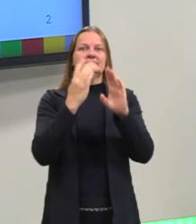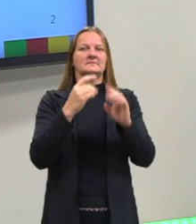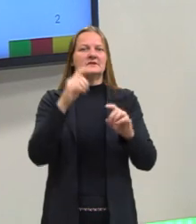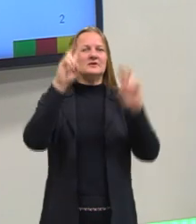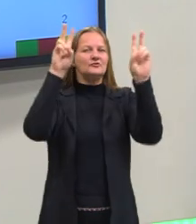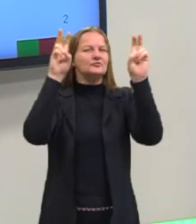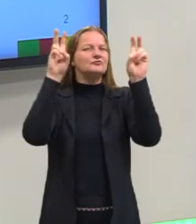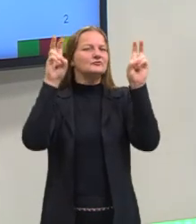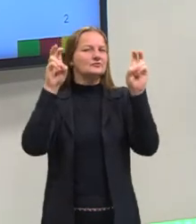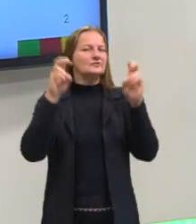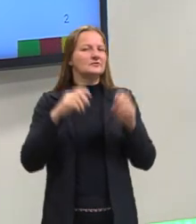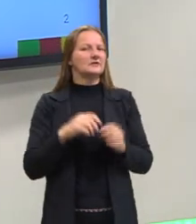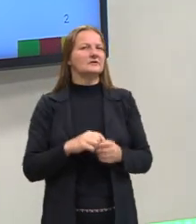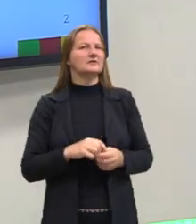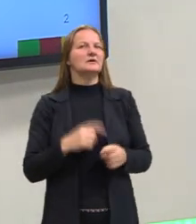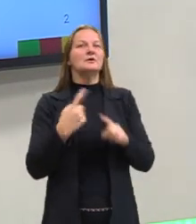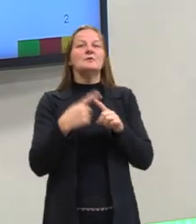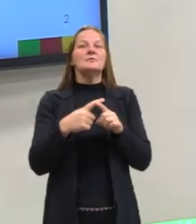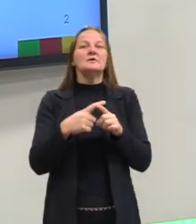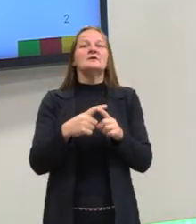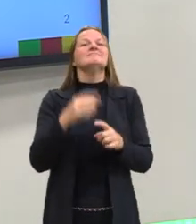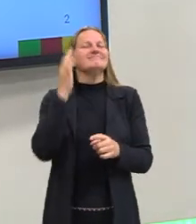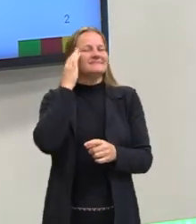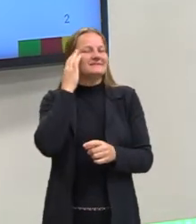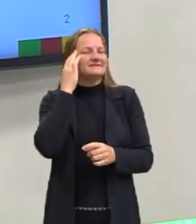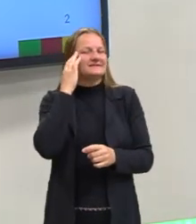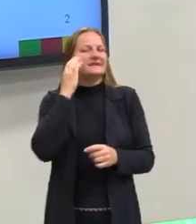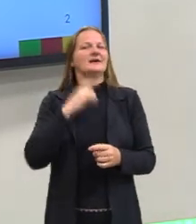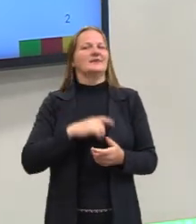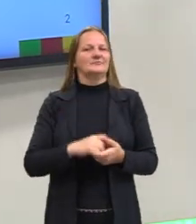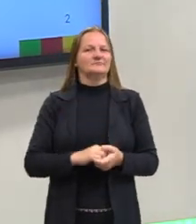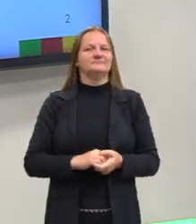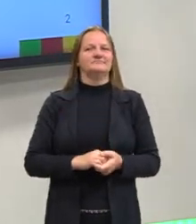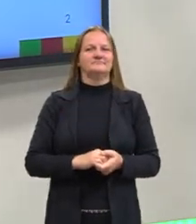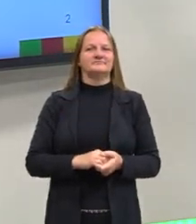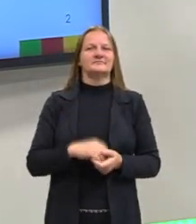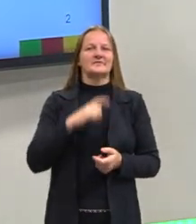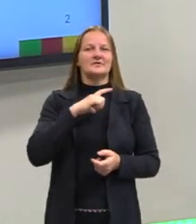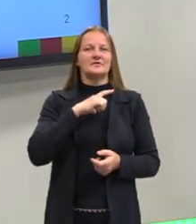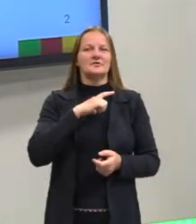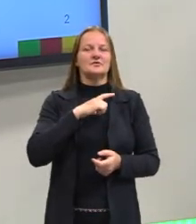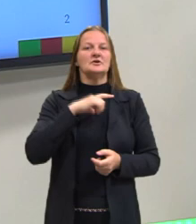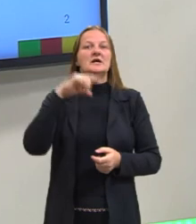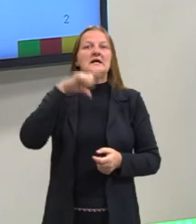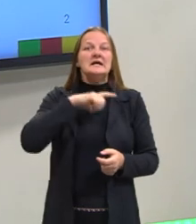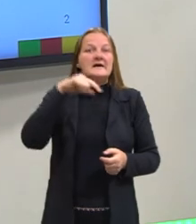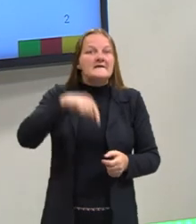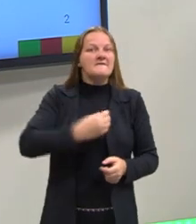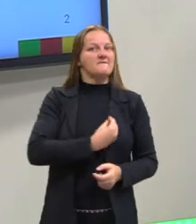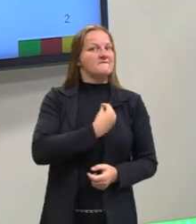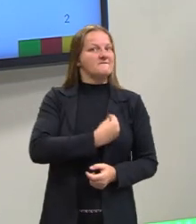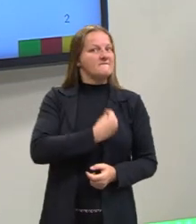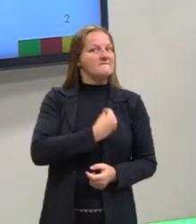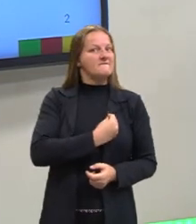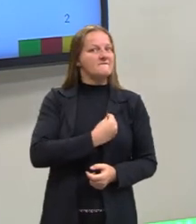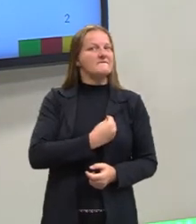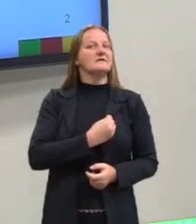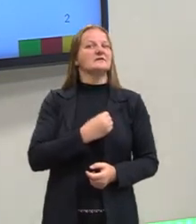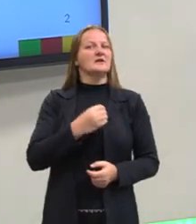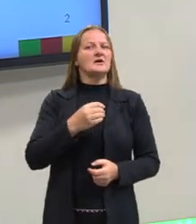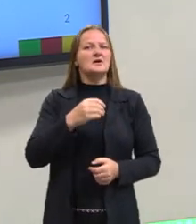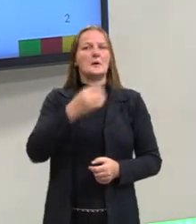entre aspas, bem, pessoal? Por quê? Porque a gente sabe que ele é bem discutível, levando em conta que já haviam habitantes aqui nessa terra